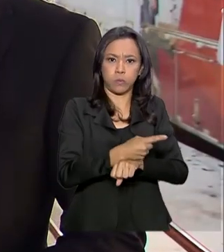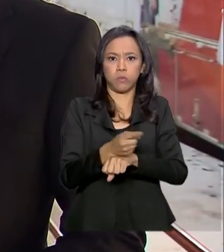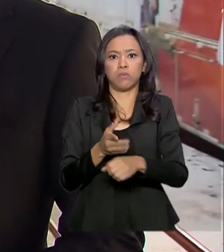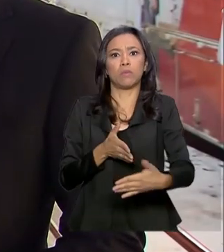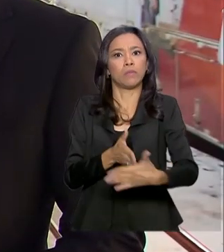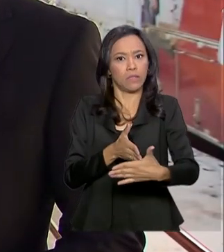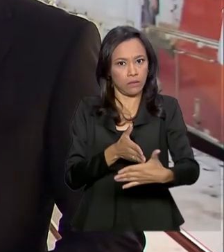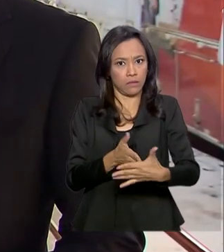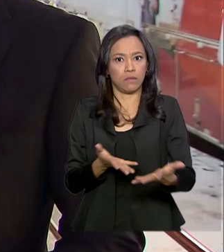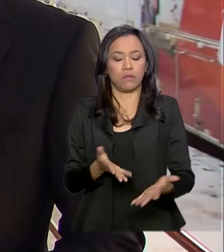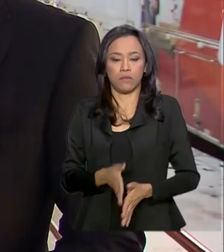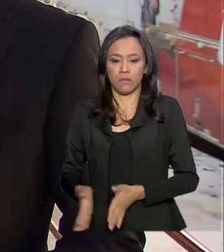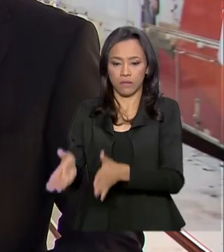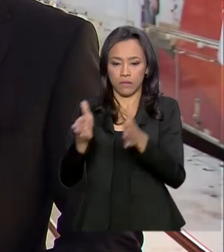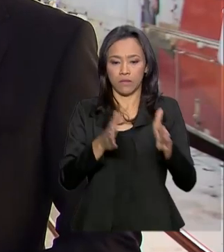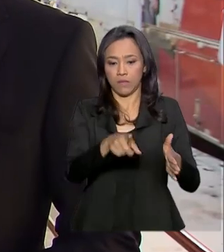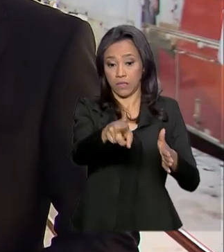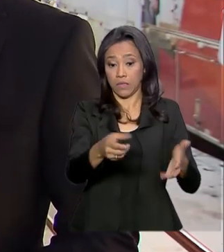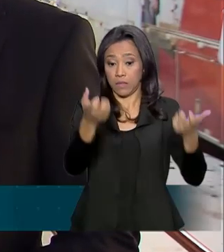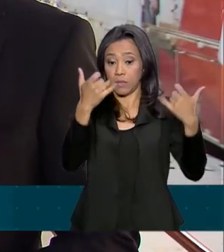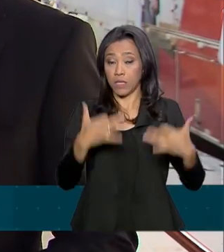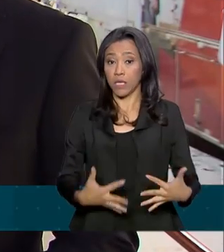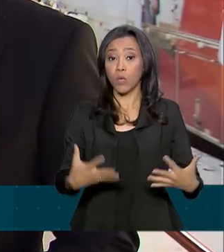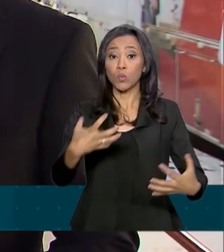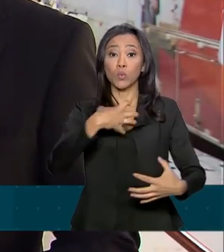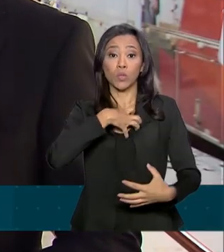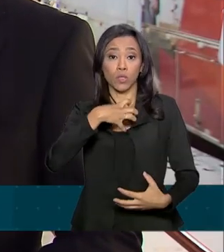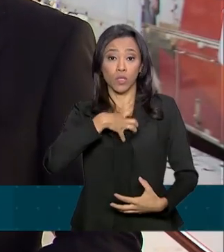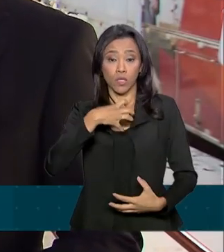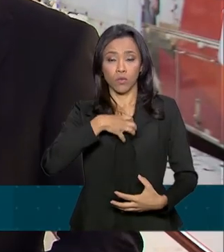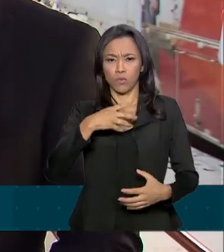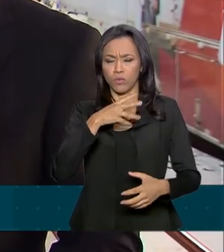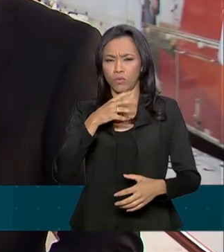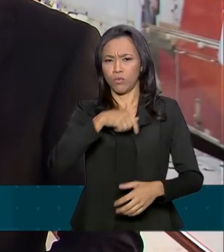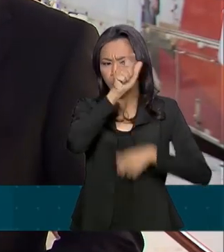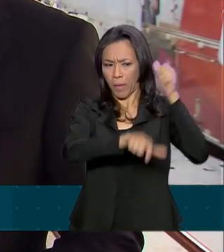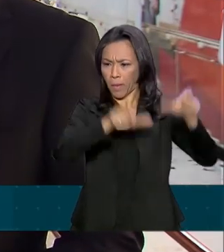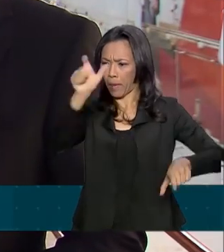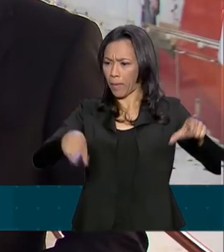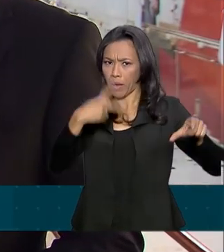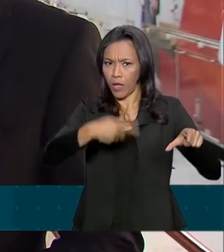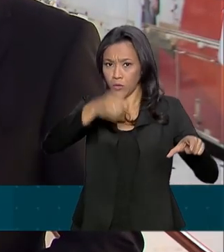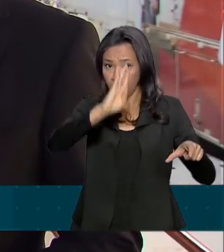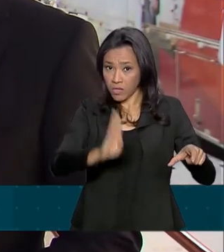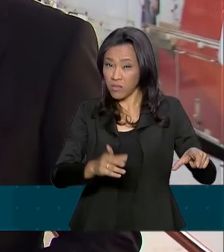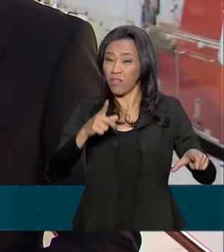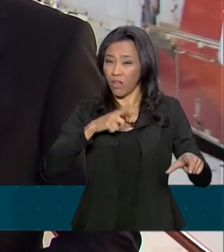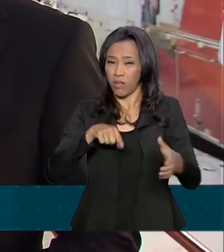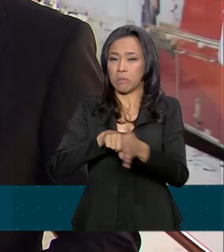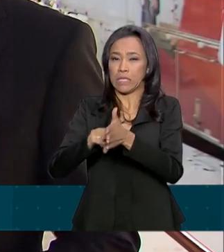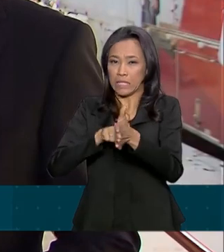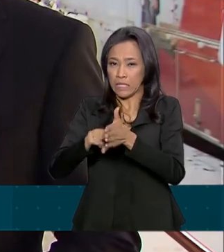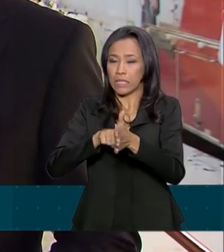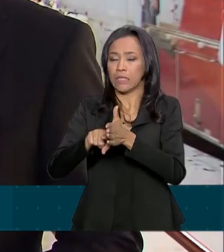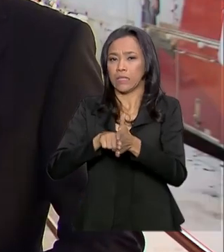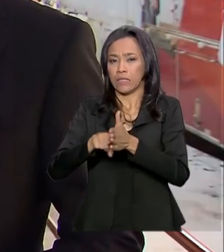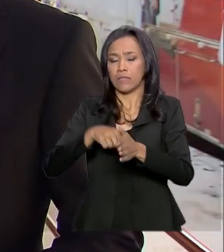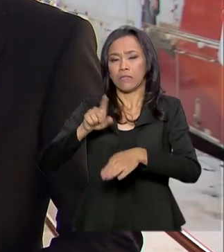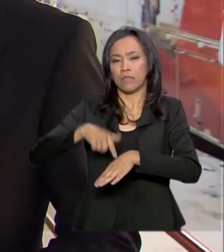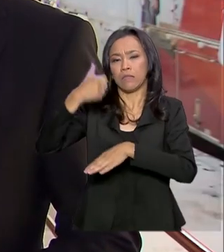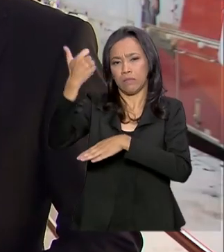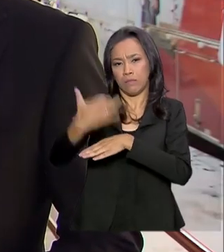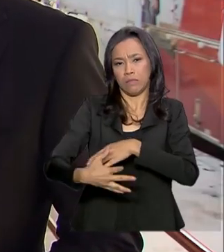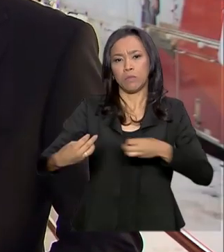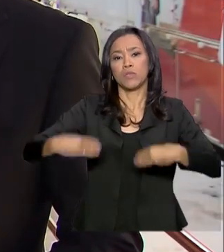O comportamento do motorista brasileiro se reflete em graves estatísticas. De acordo com o Ministério da Saúde,